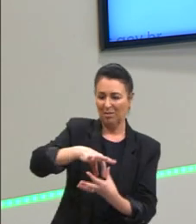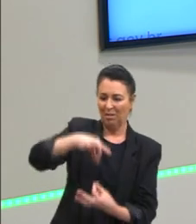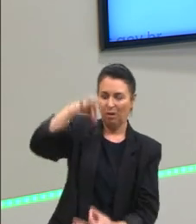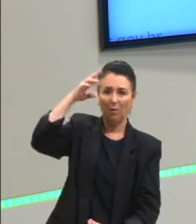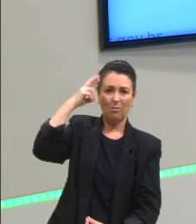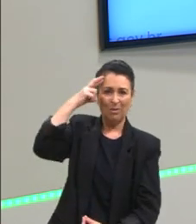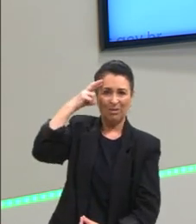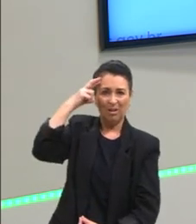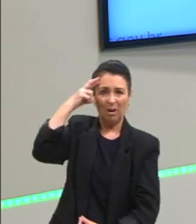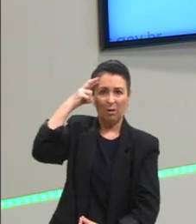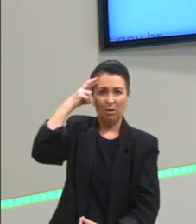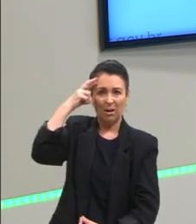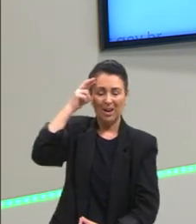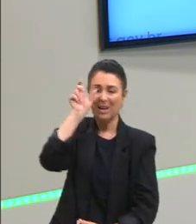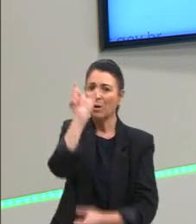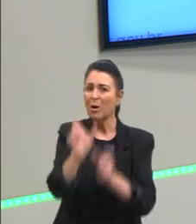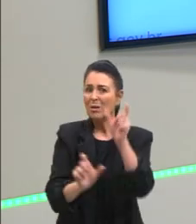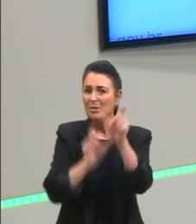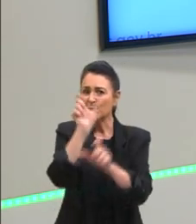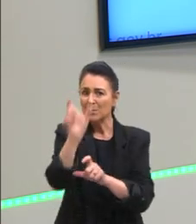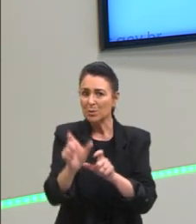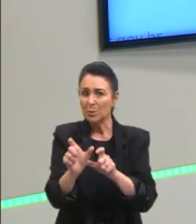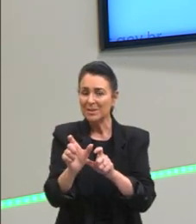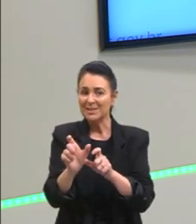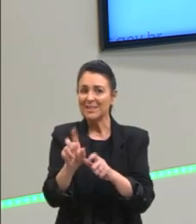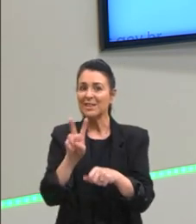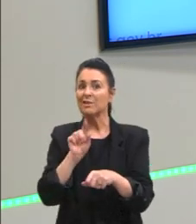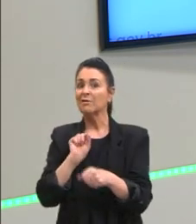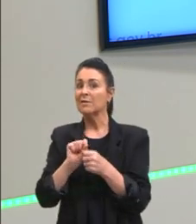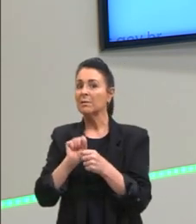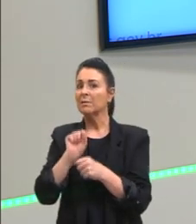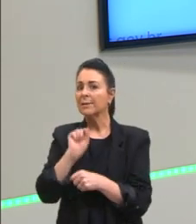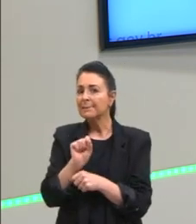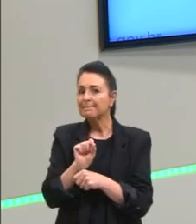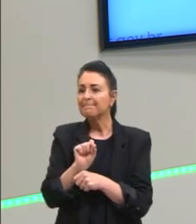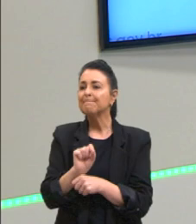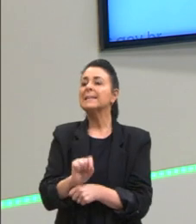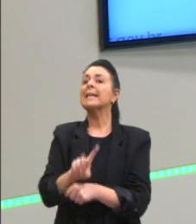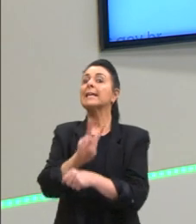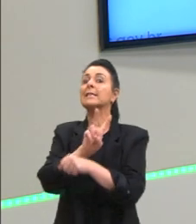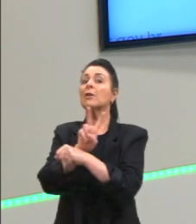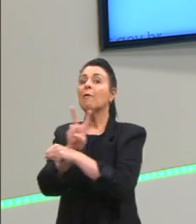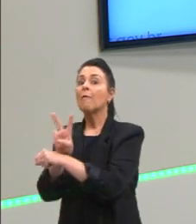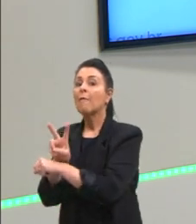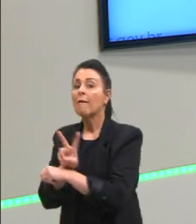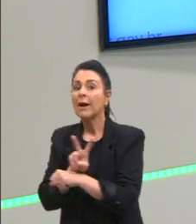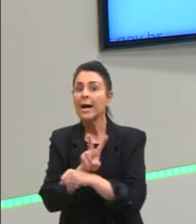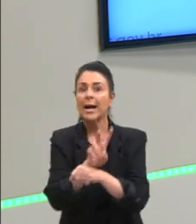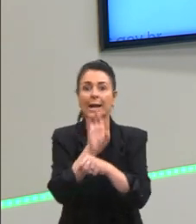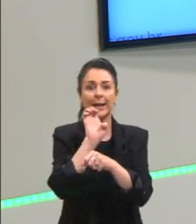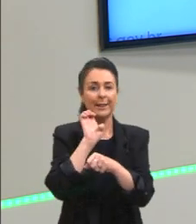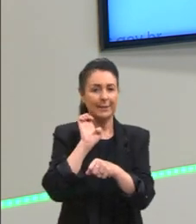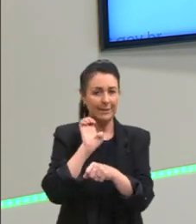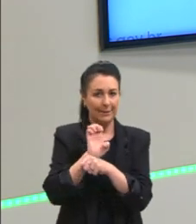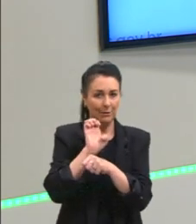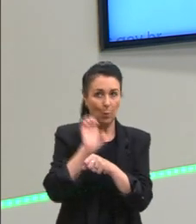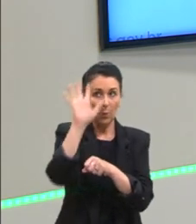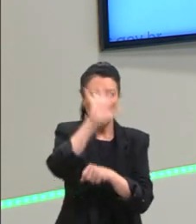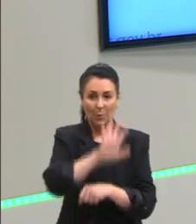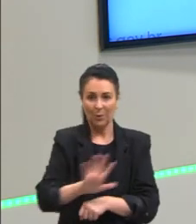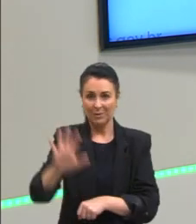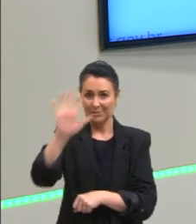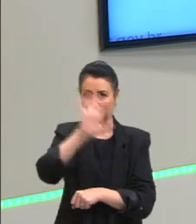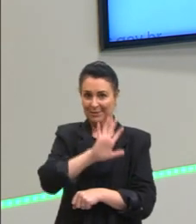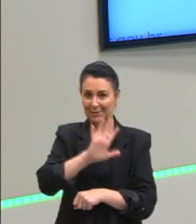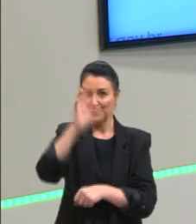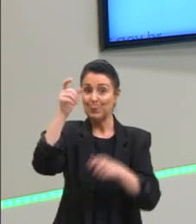eram as pessoas que deveriam ser as guardiãs do Estado. Então, essas pessoas queriam o rei filósofo que deveria governar a